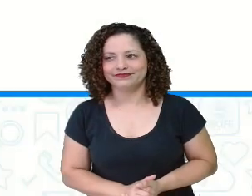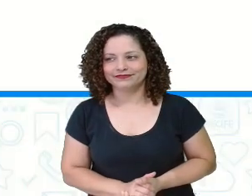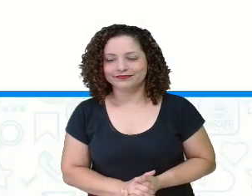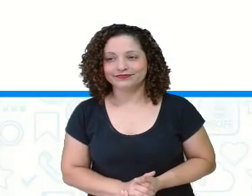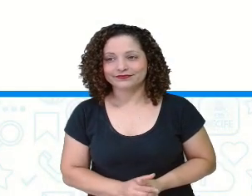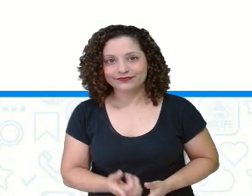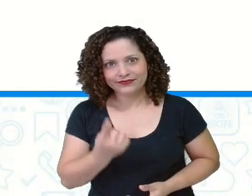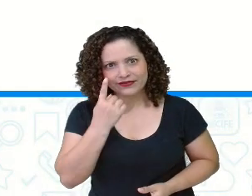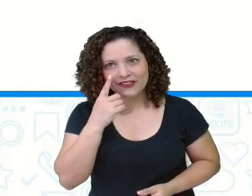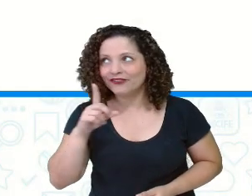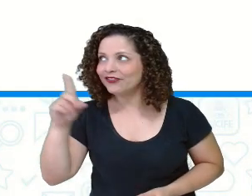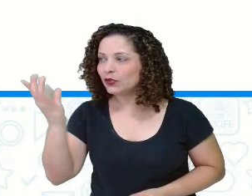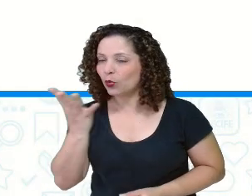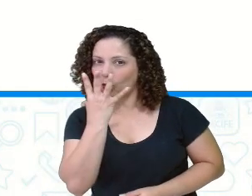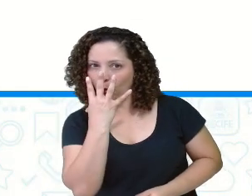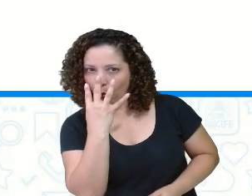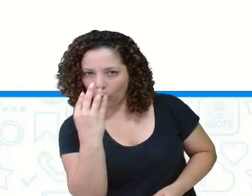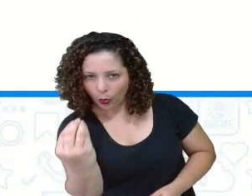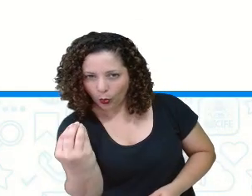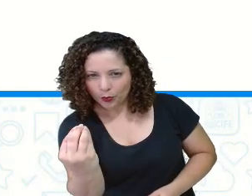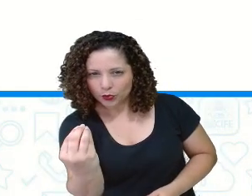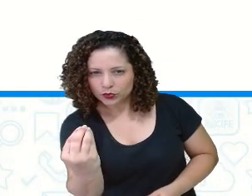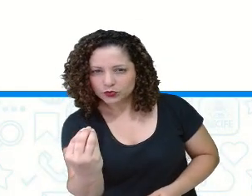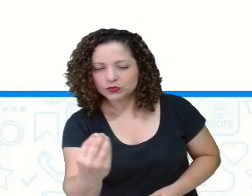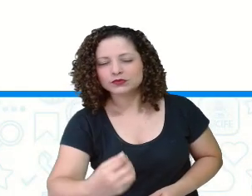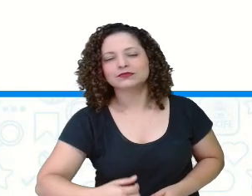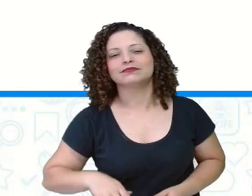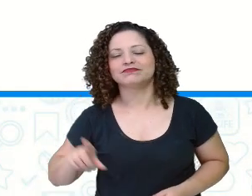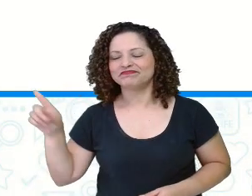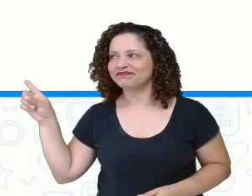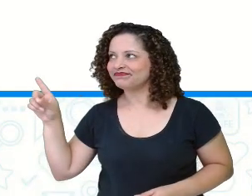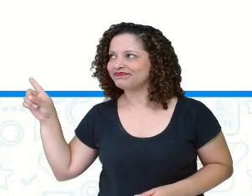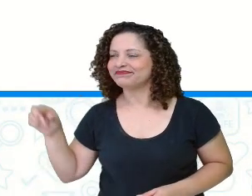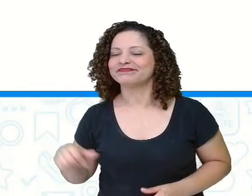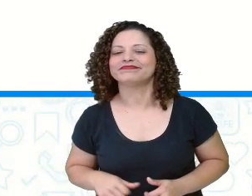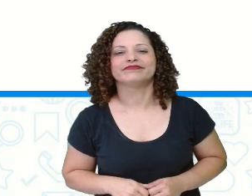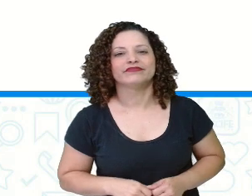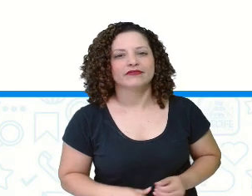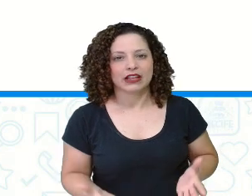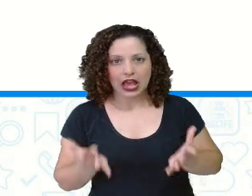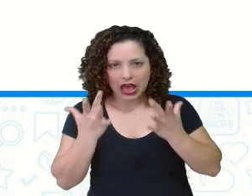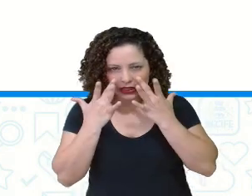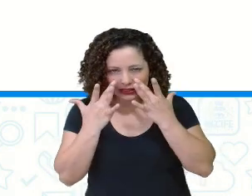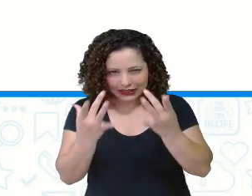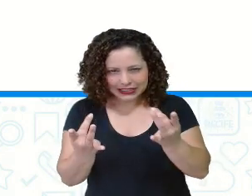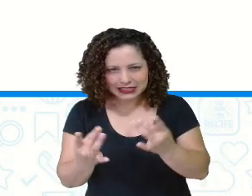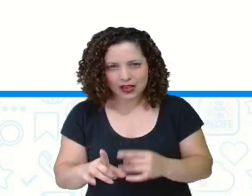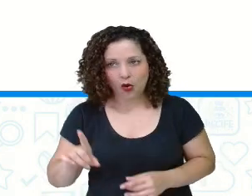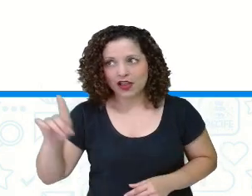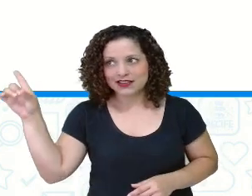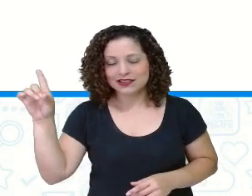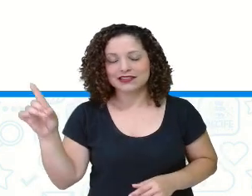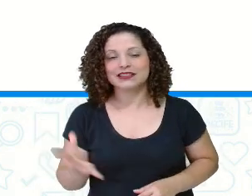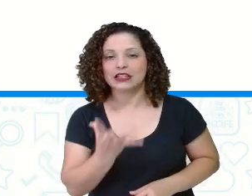Olha o lobo. Olha a cara desse lobo. Presta atenção nesse lobo aí.